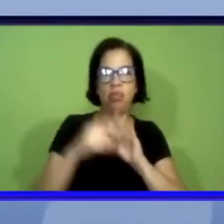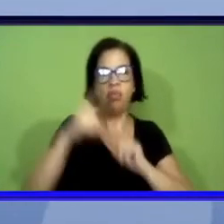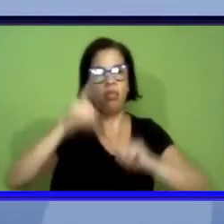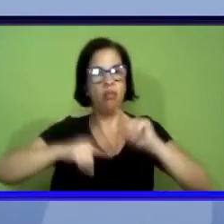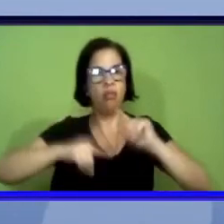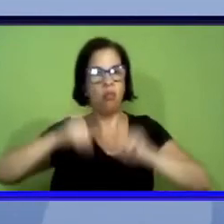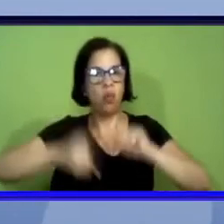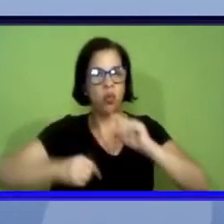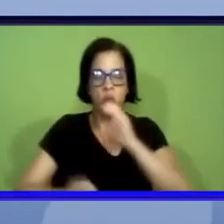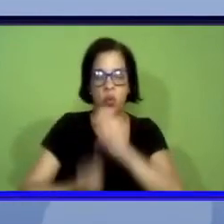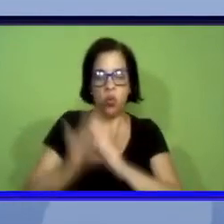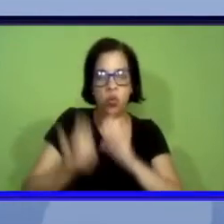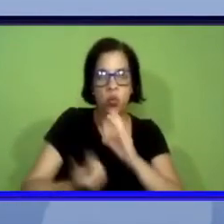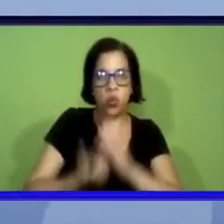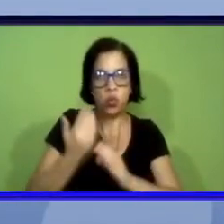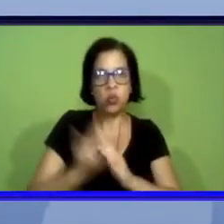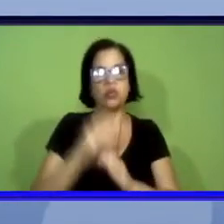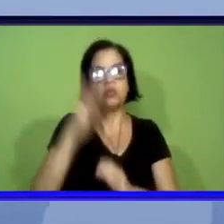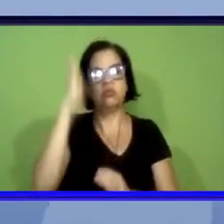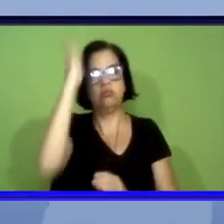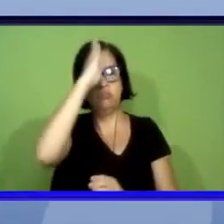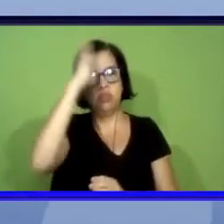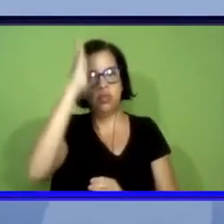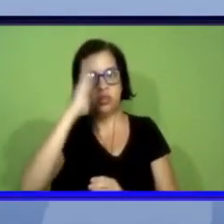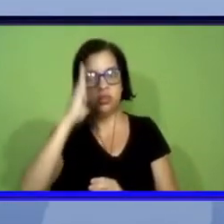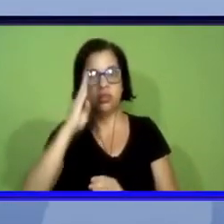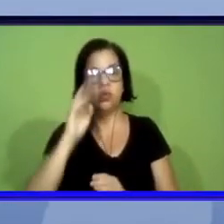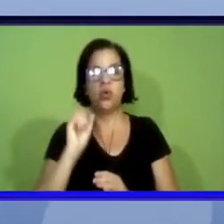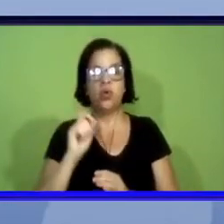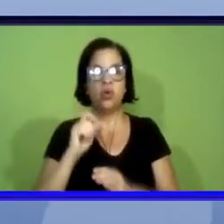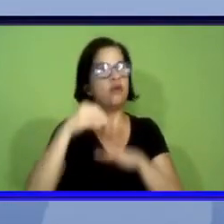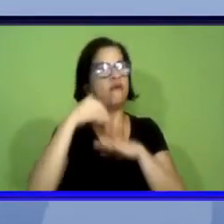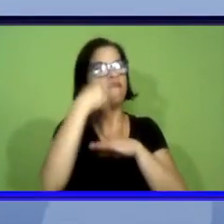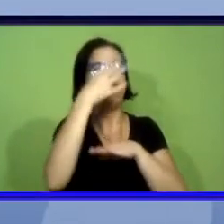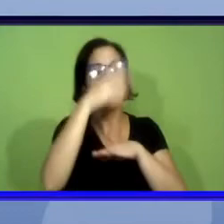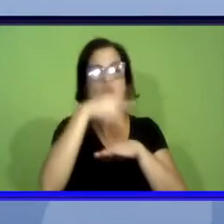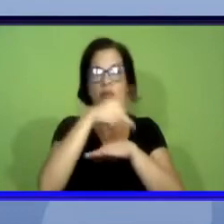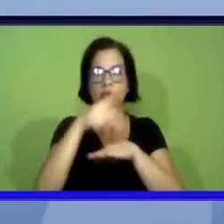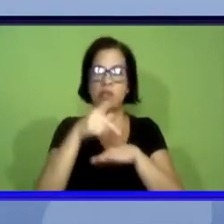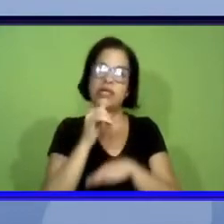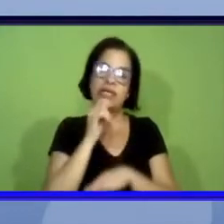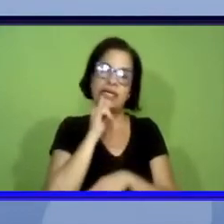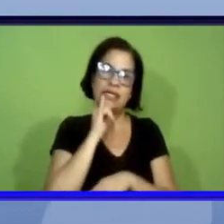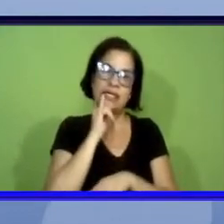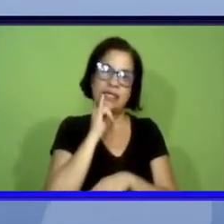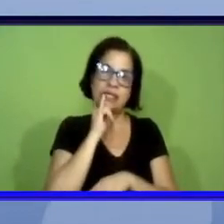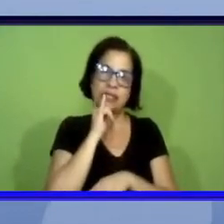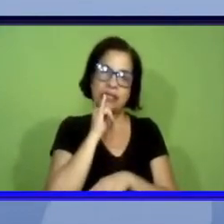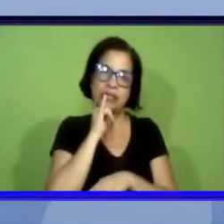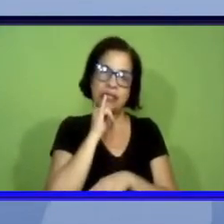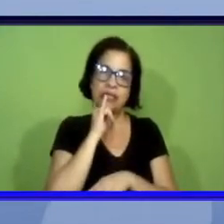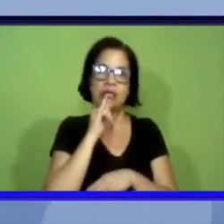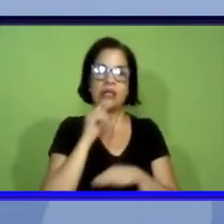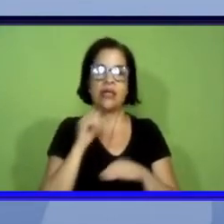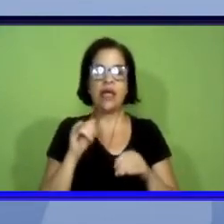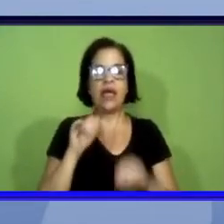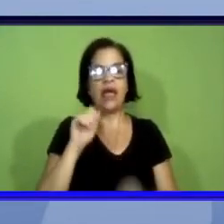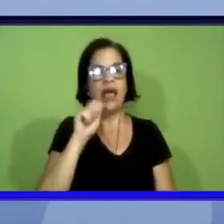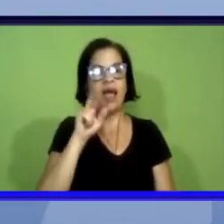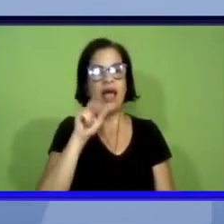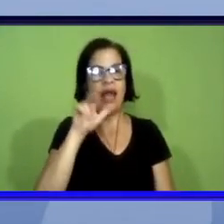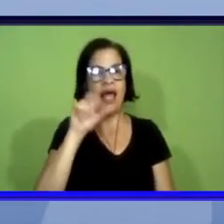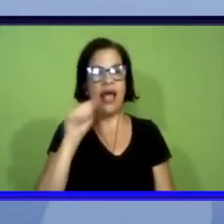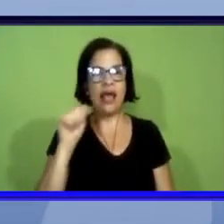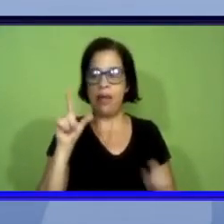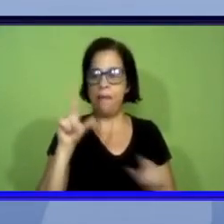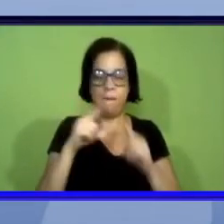de recursos de espécies nativas que foram levadas para o exterior como por exemplo um monte de penas de arara que se não me